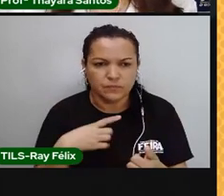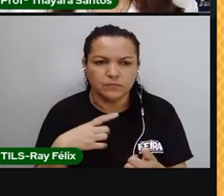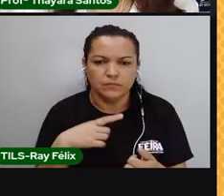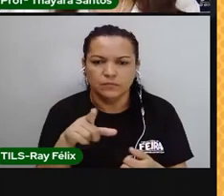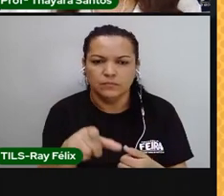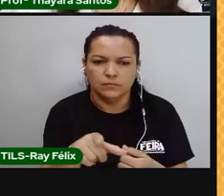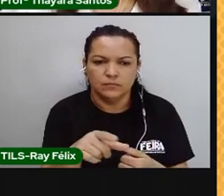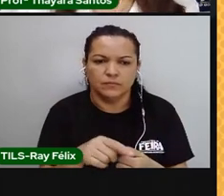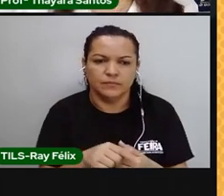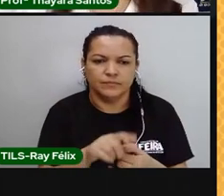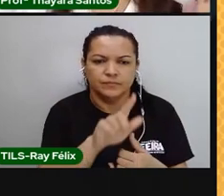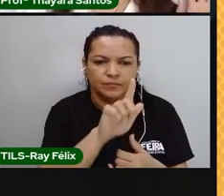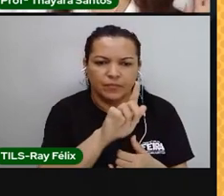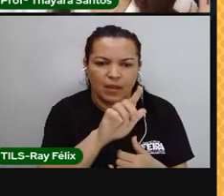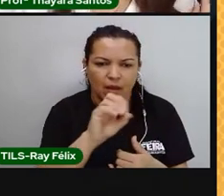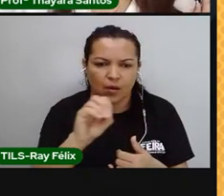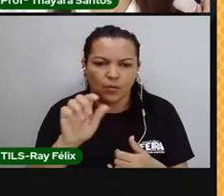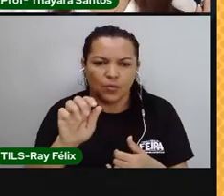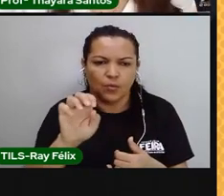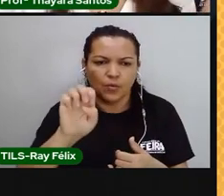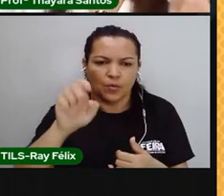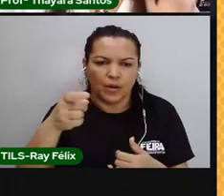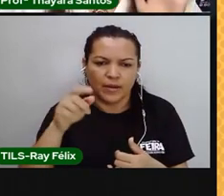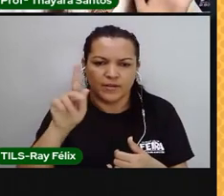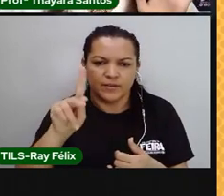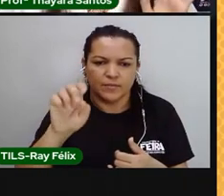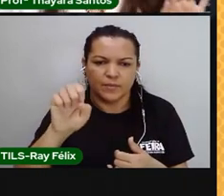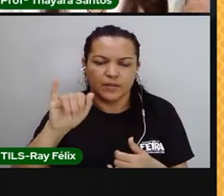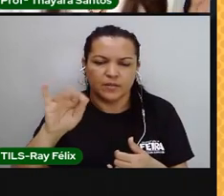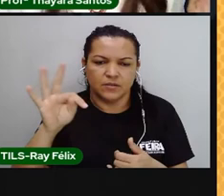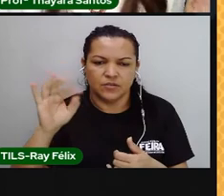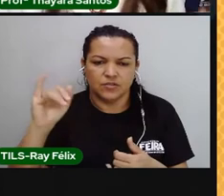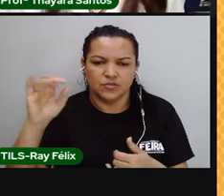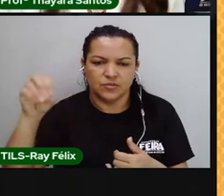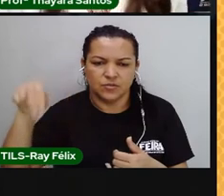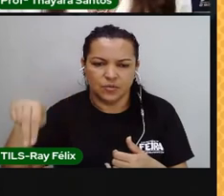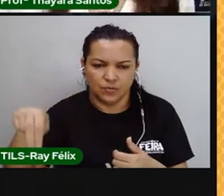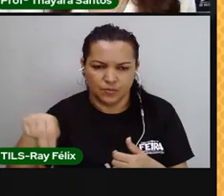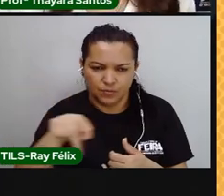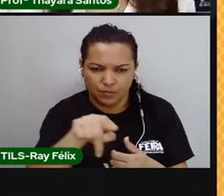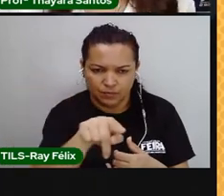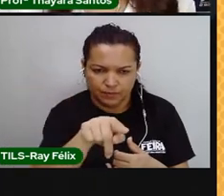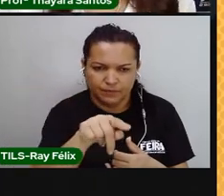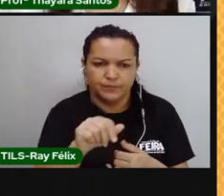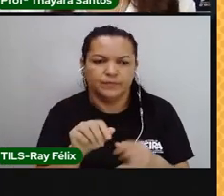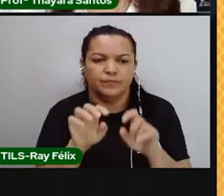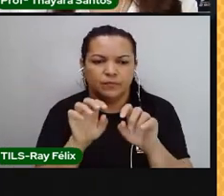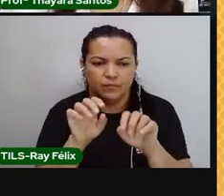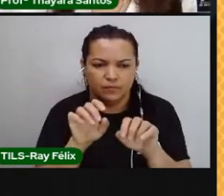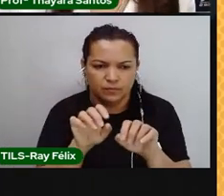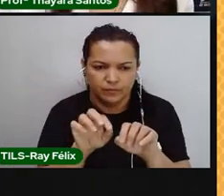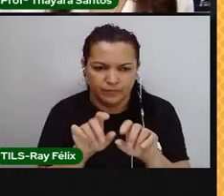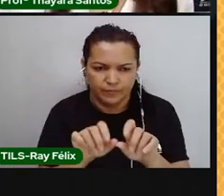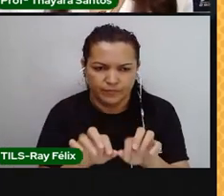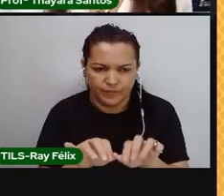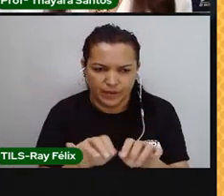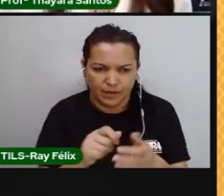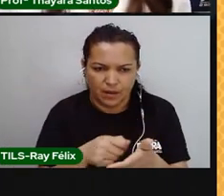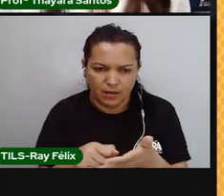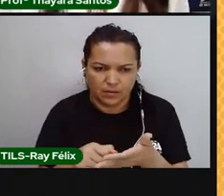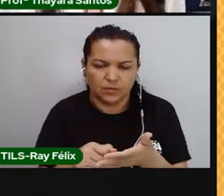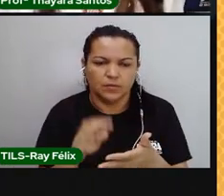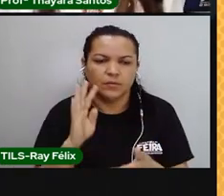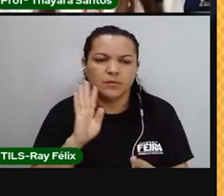é o Google Expeditions. Não sei se fala desse jeito, professores de inglês, me desculpem, mas esse aplicativo é muito legal.